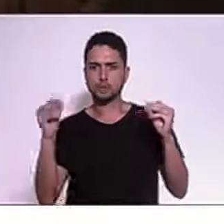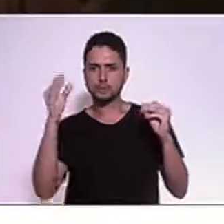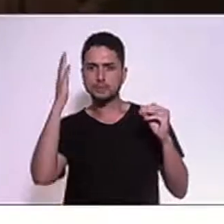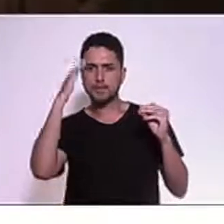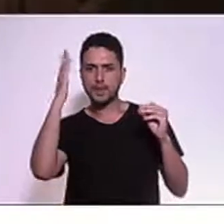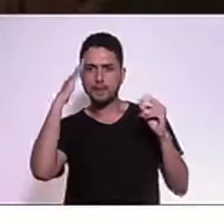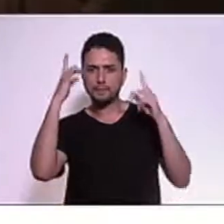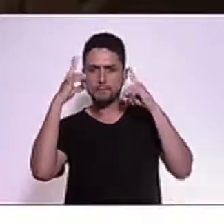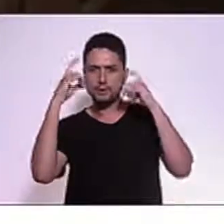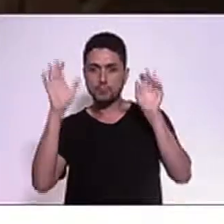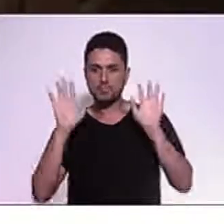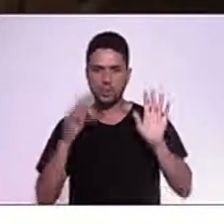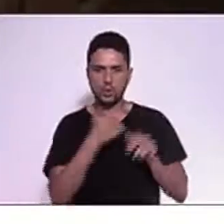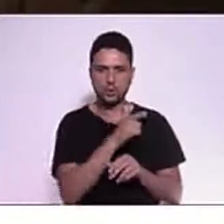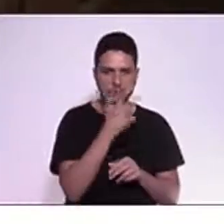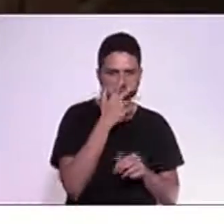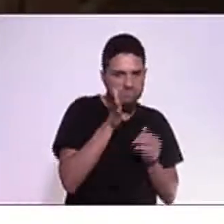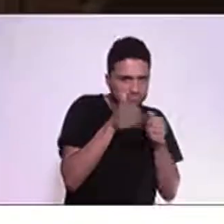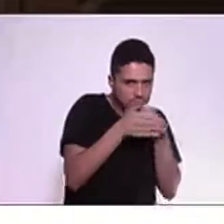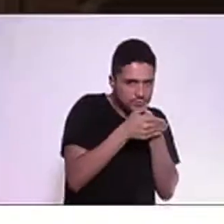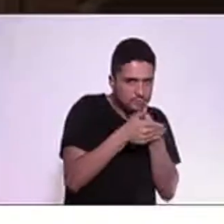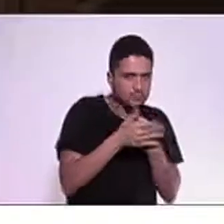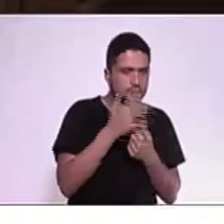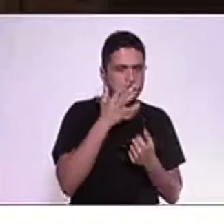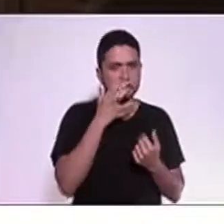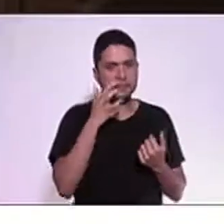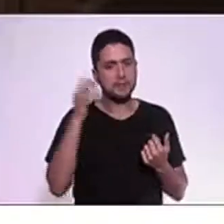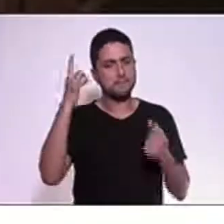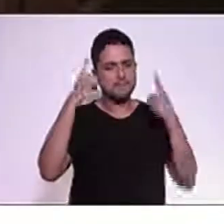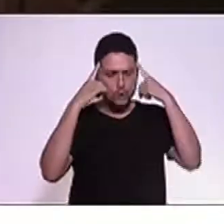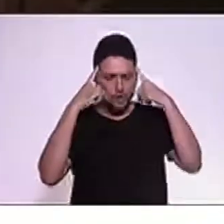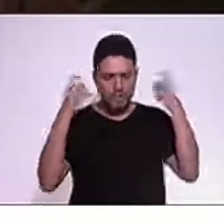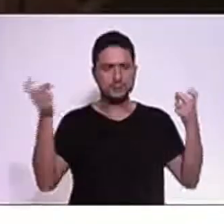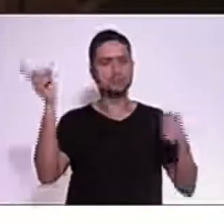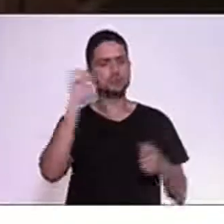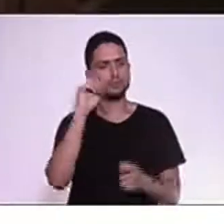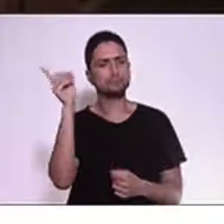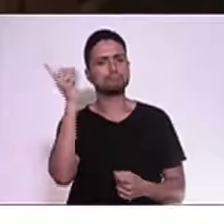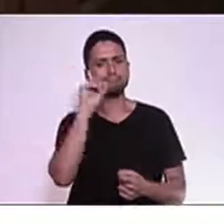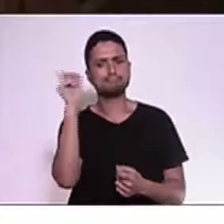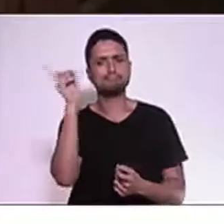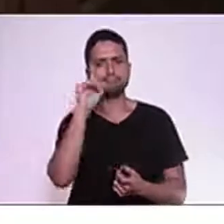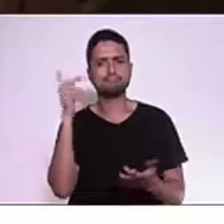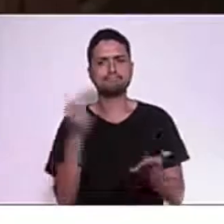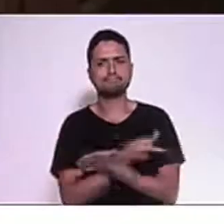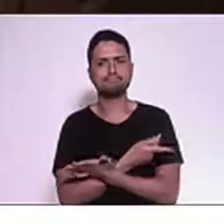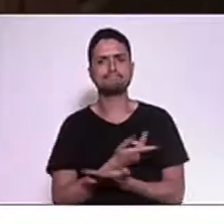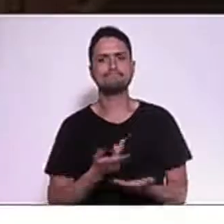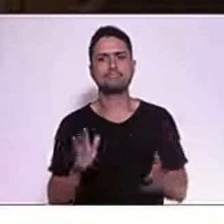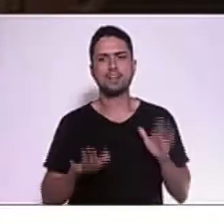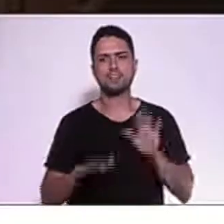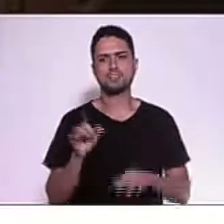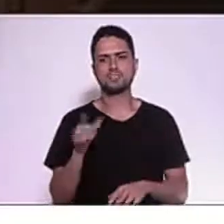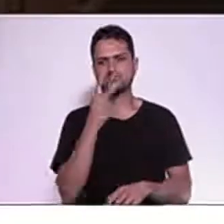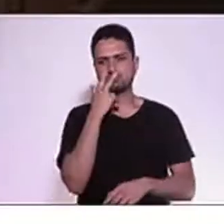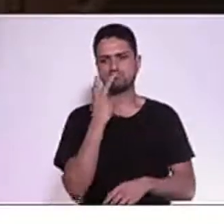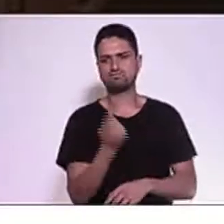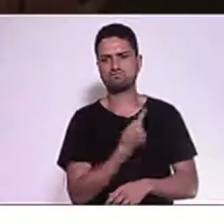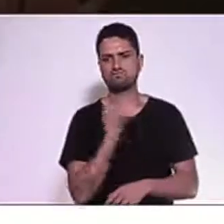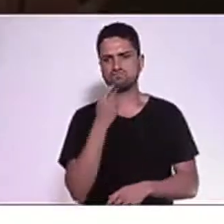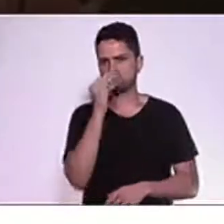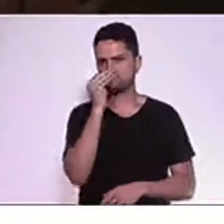mas o escalar de violência, ele é cotidiano e muitas vezes a gente negligencia